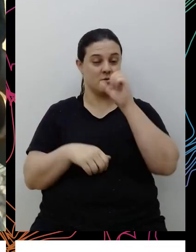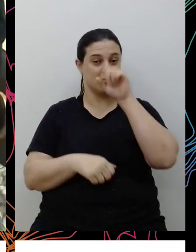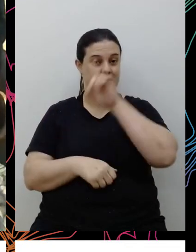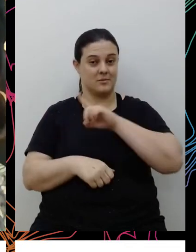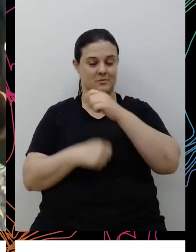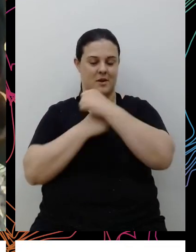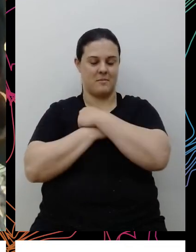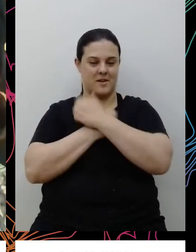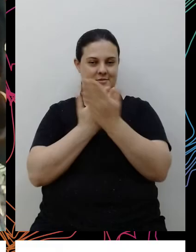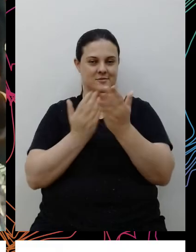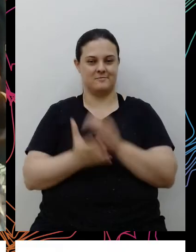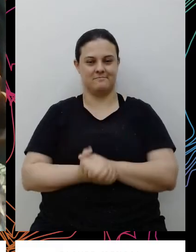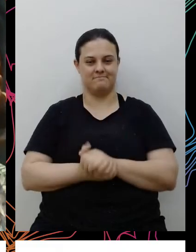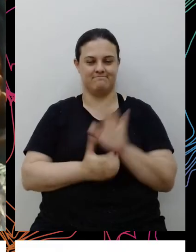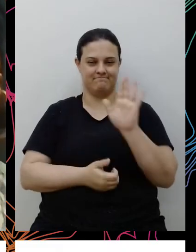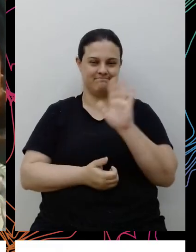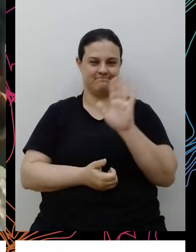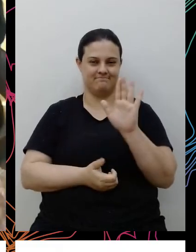abraço. Tchau, tchau.